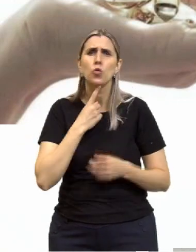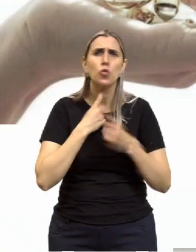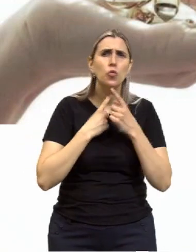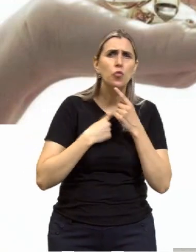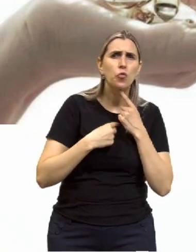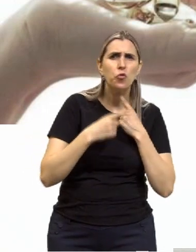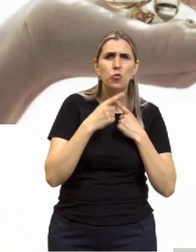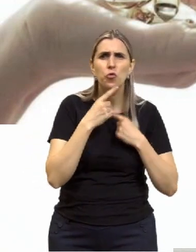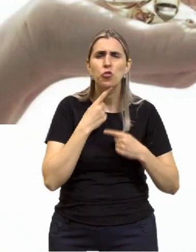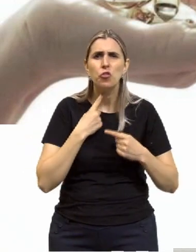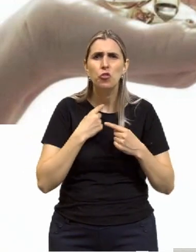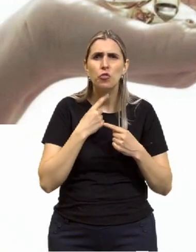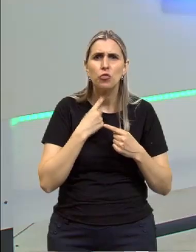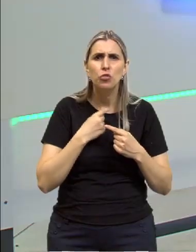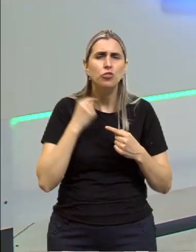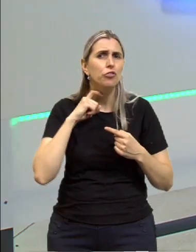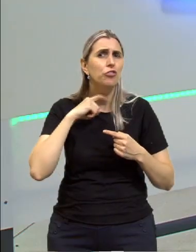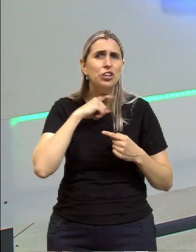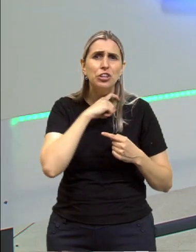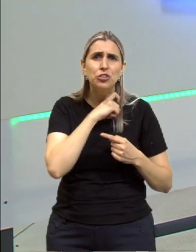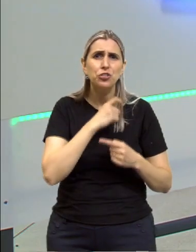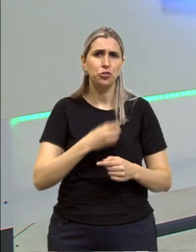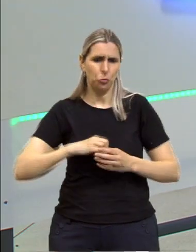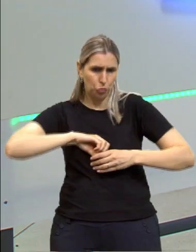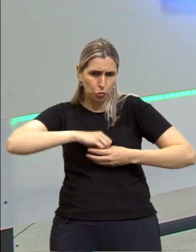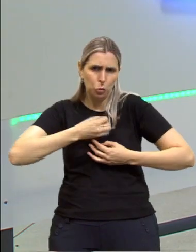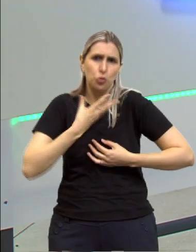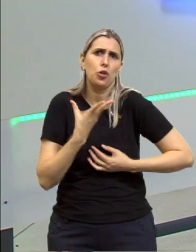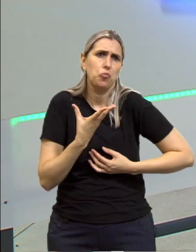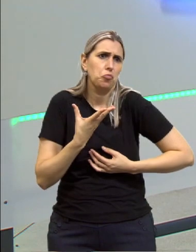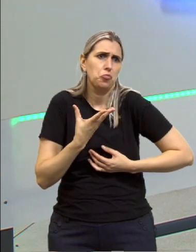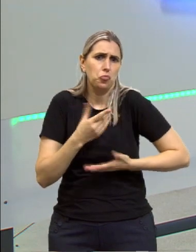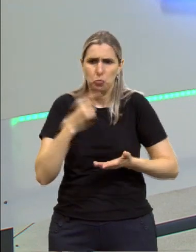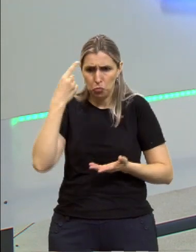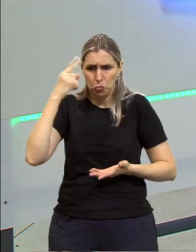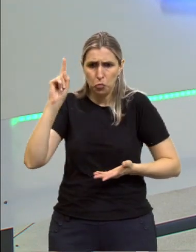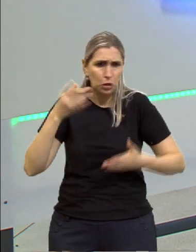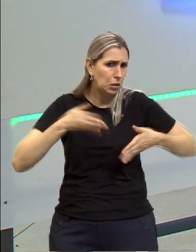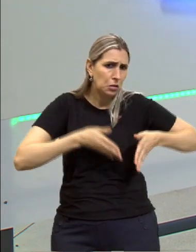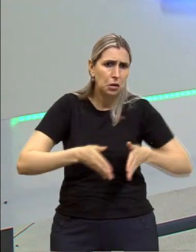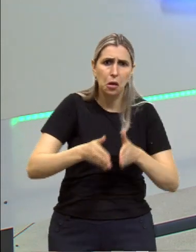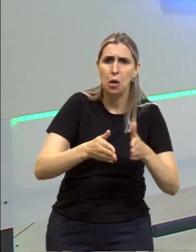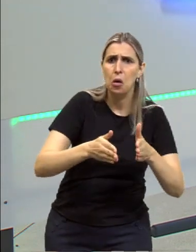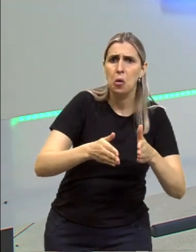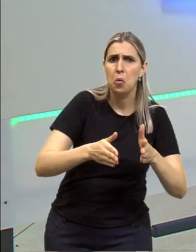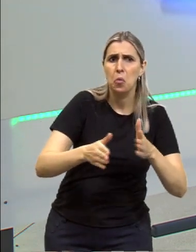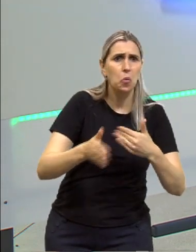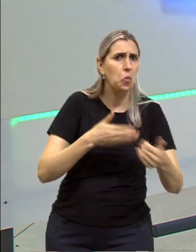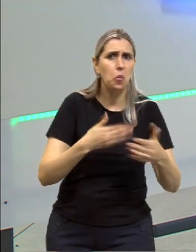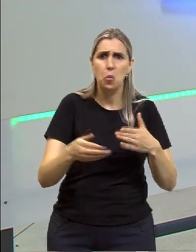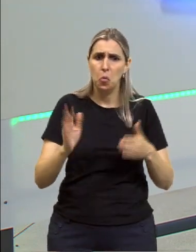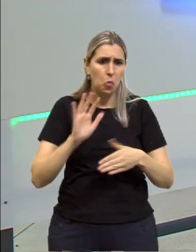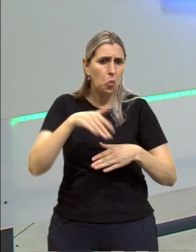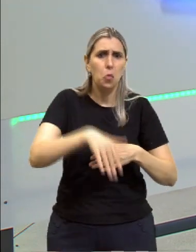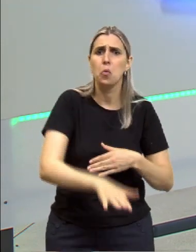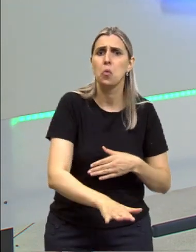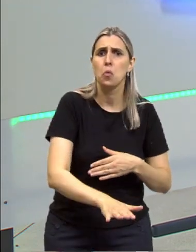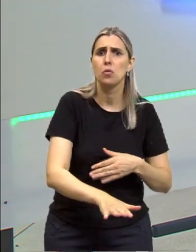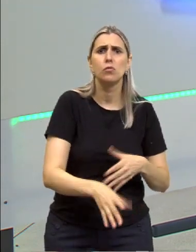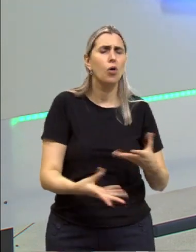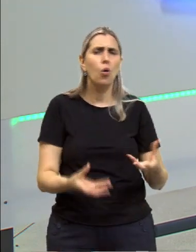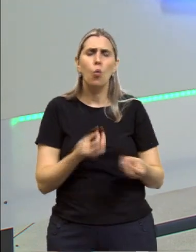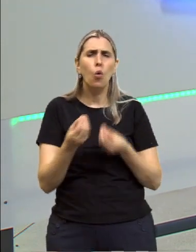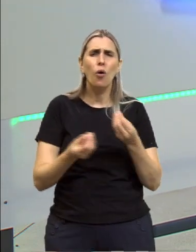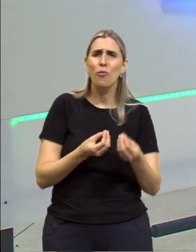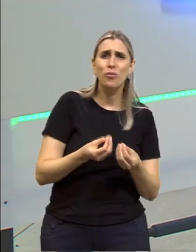virtude? Onde surgem essas ideias? Elas nascem, sei lá, na beira do rio, descendo lá a cachoeira, na sangra?